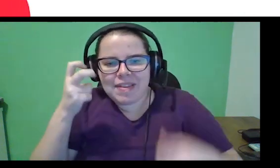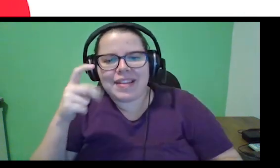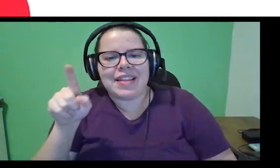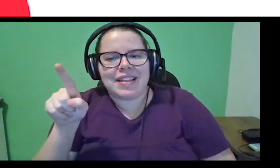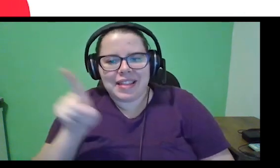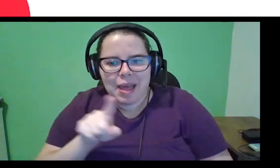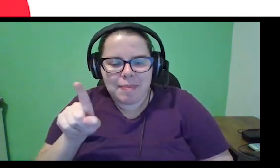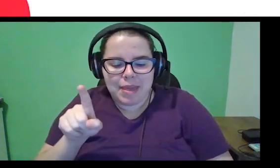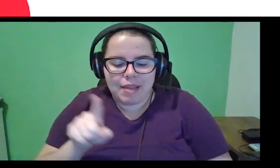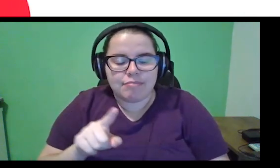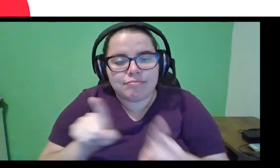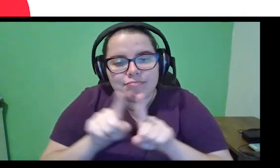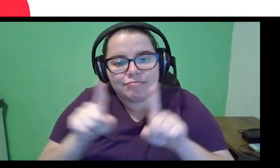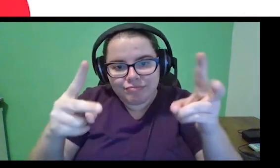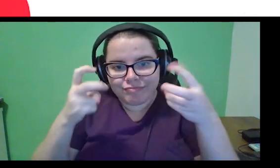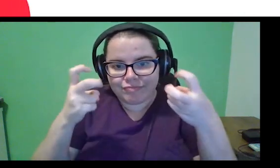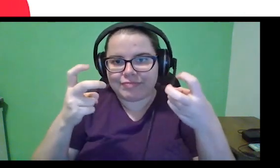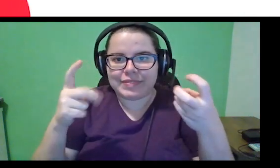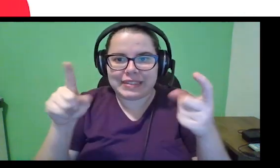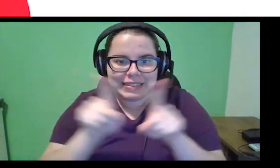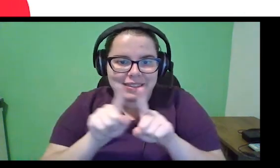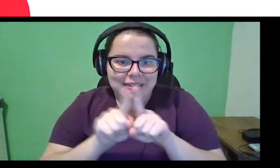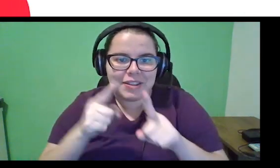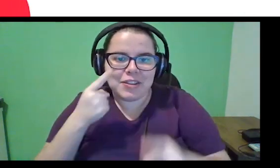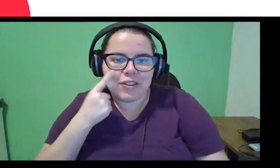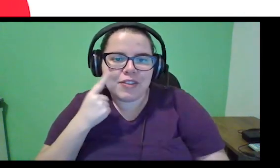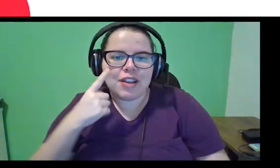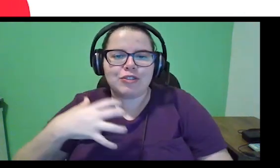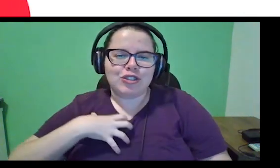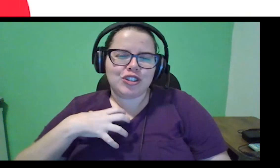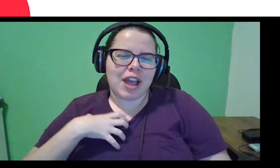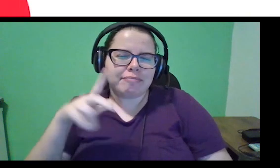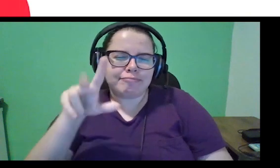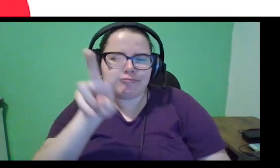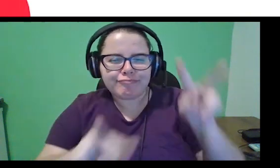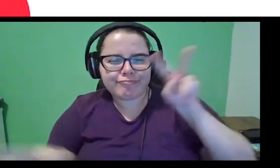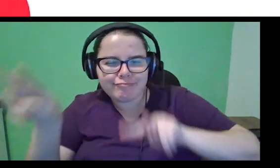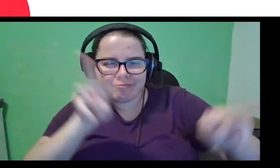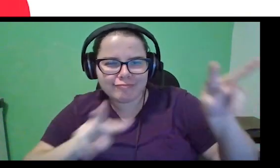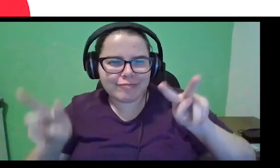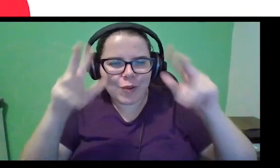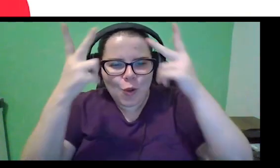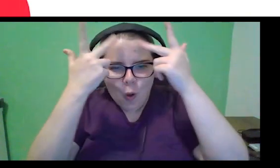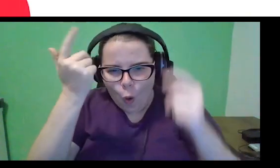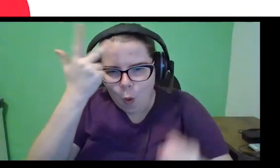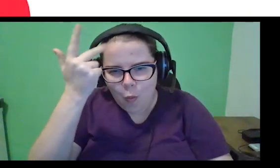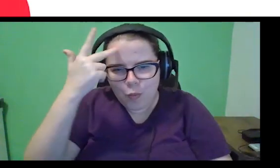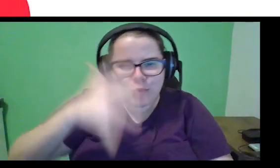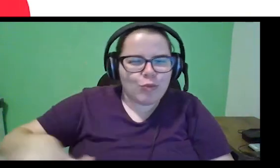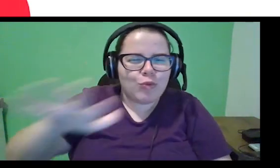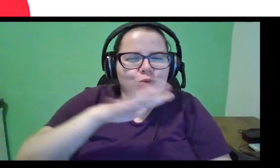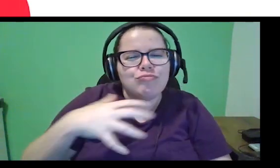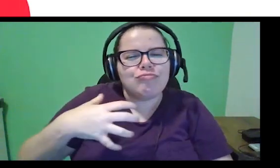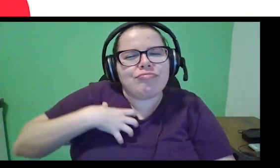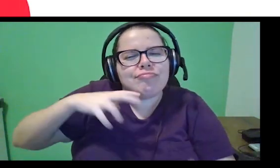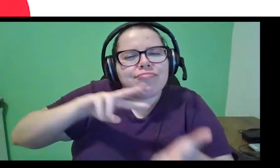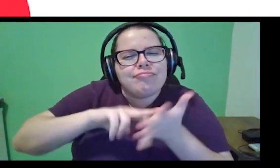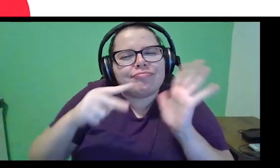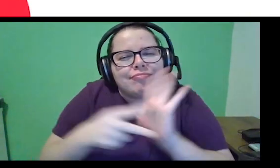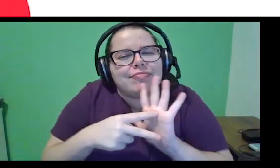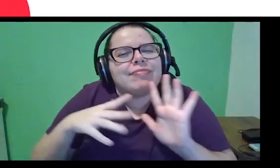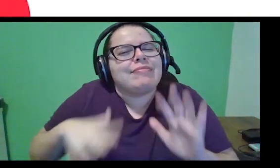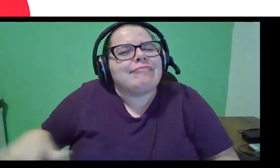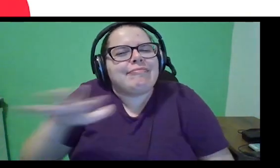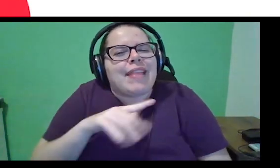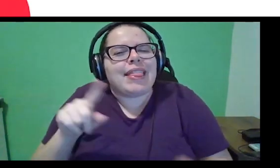separadas e fazer uma fotografia comum, né? Sobre o contexto que a gente está entrando naquele